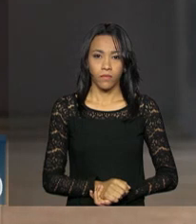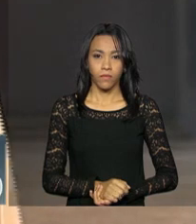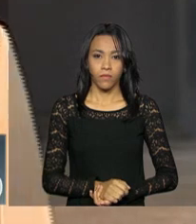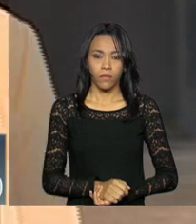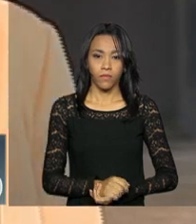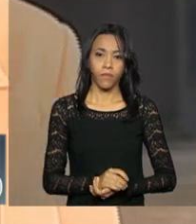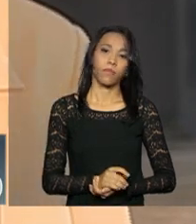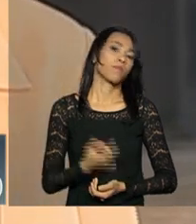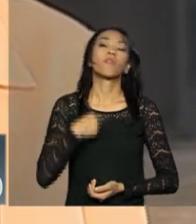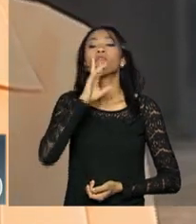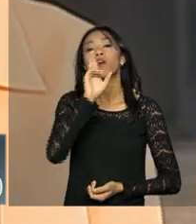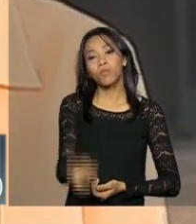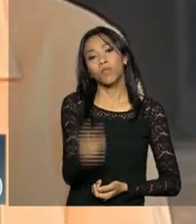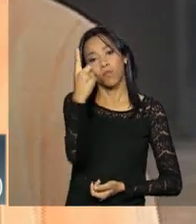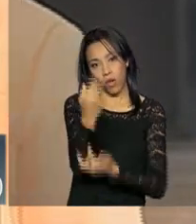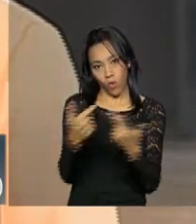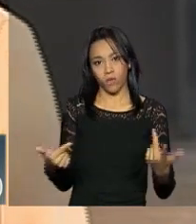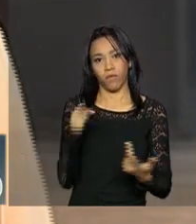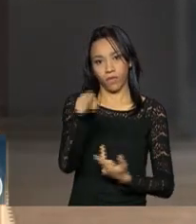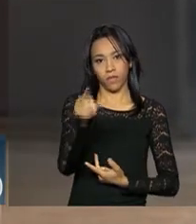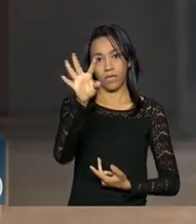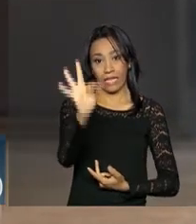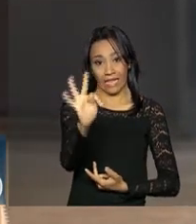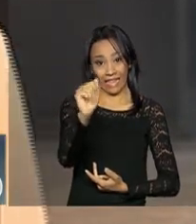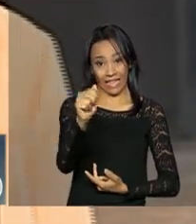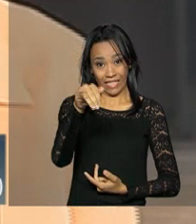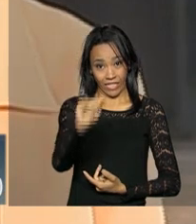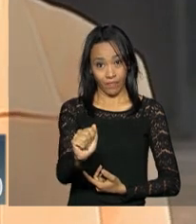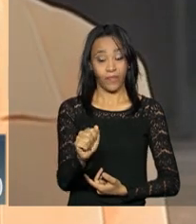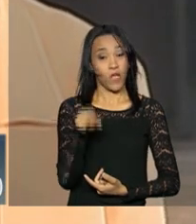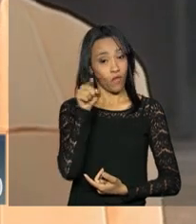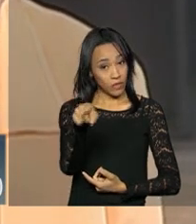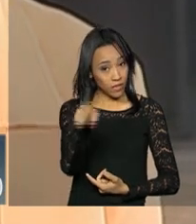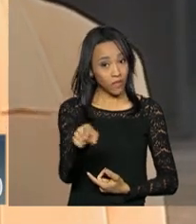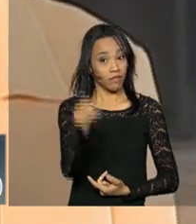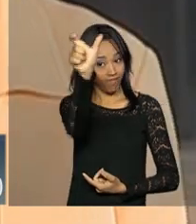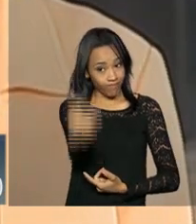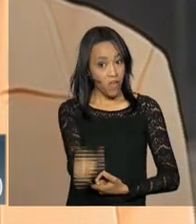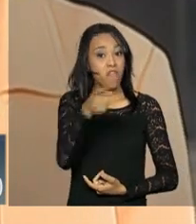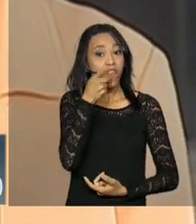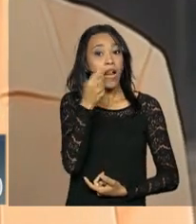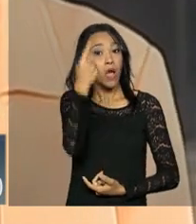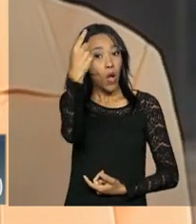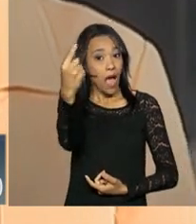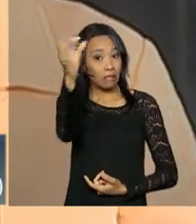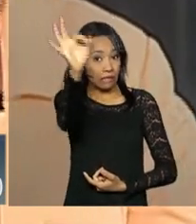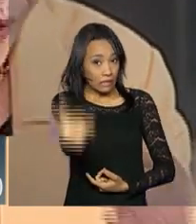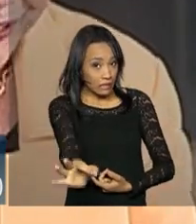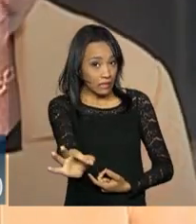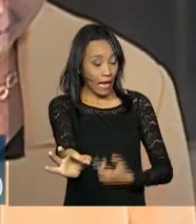Posso falar uma coisa para ti, Tânia? Você tem o hábito de fazer uma afirmação e querer que eu